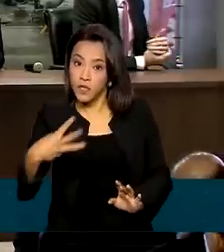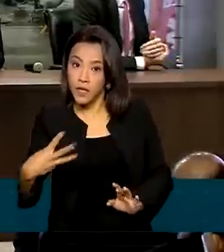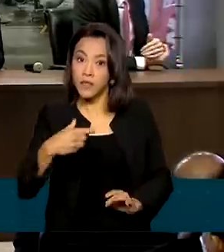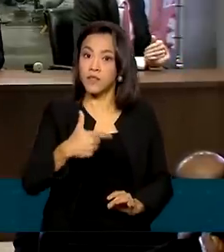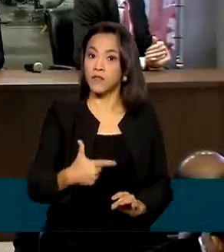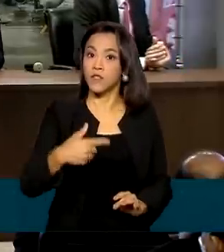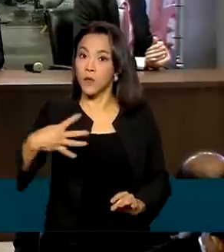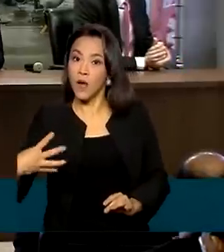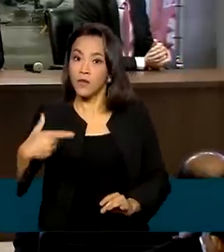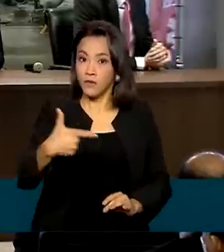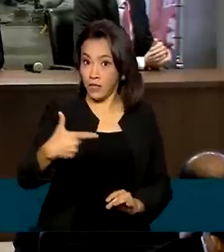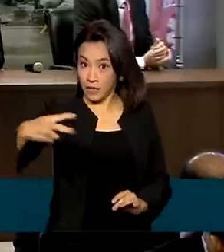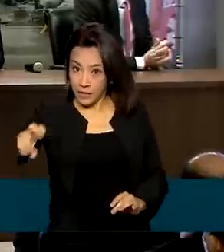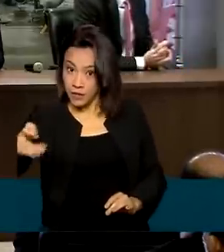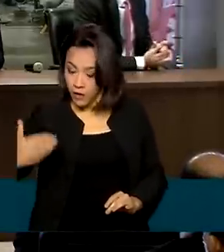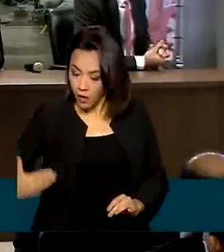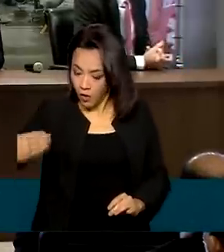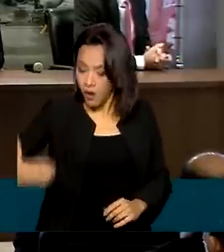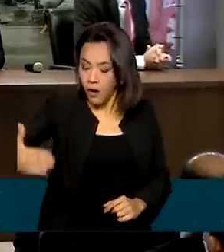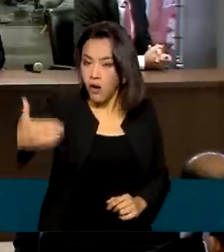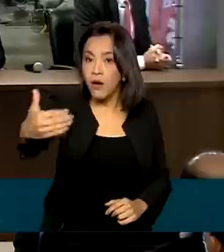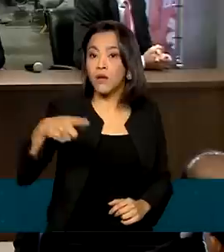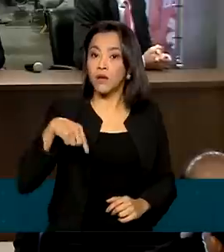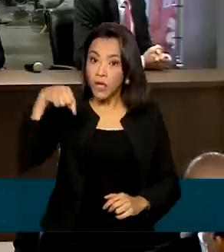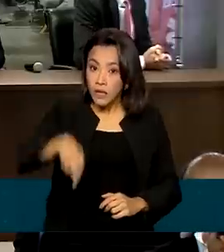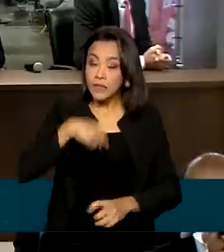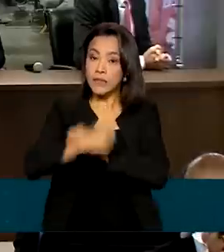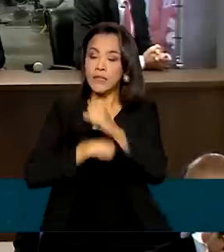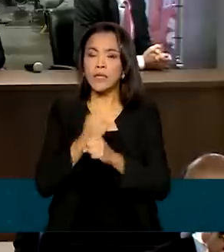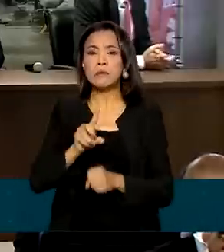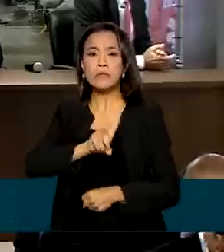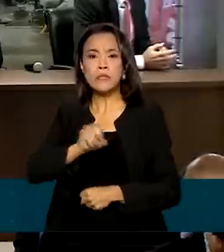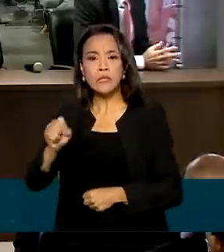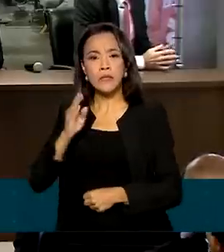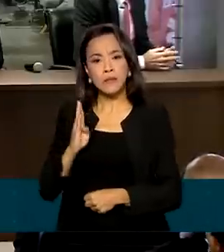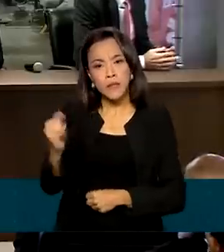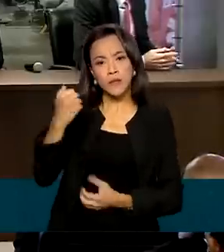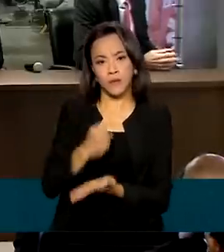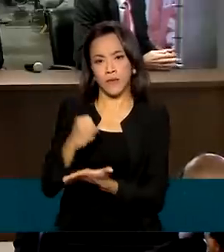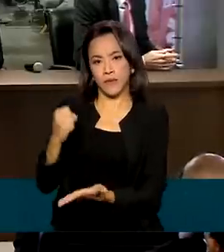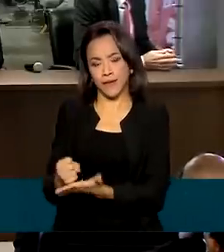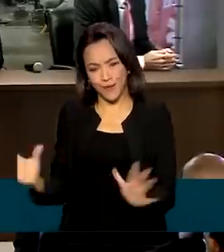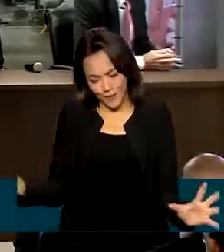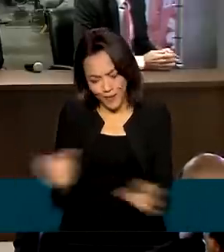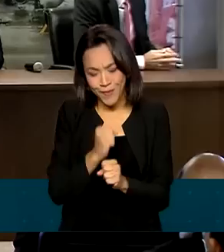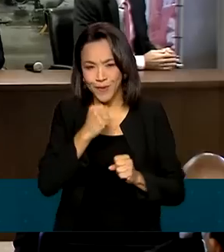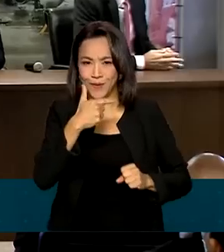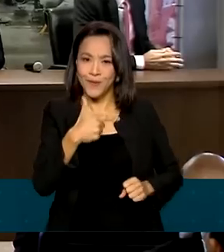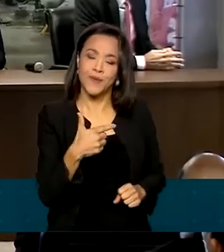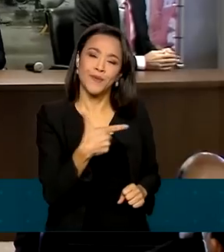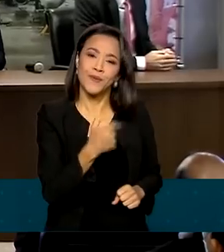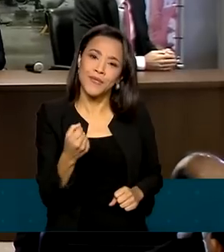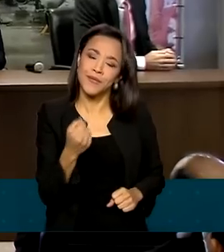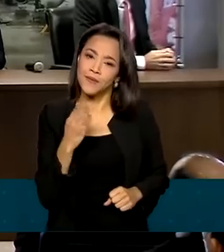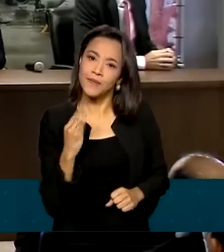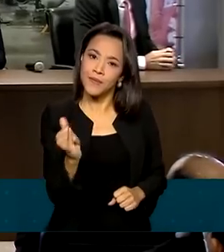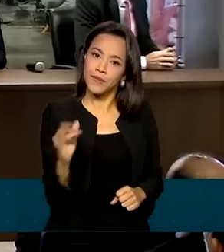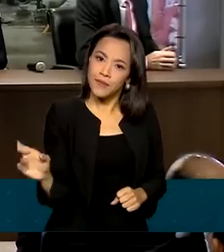2025. E nós pretendemos fechar o ano aí com mais R$ bilhões contratados, ou seja, R 200 bilhões de